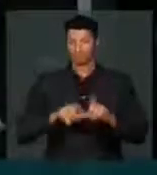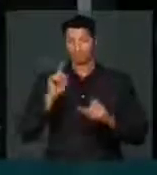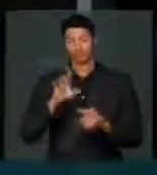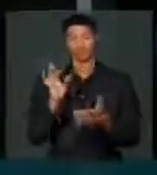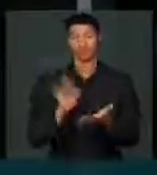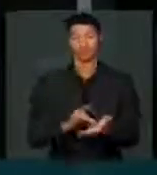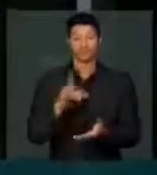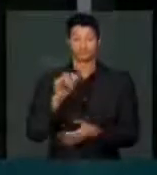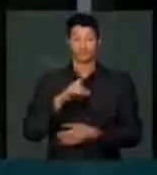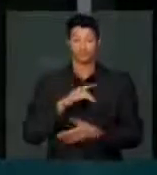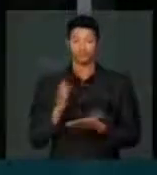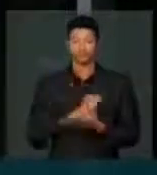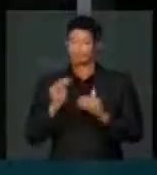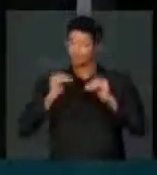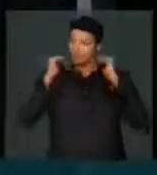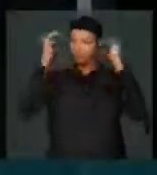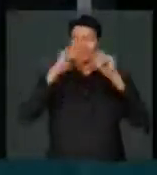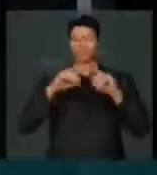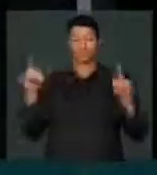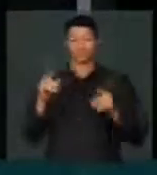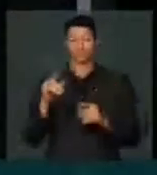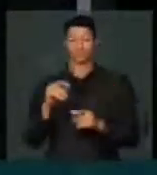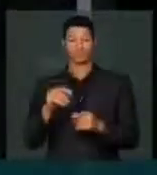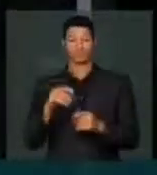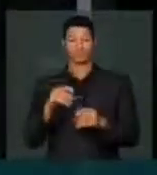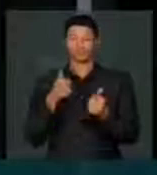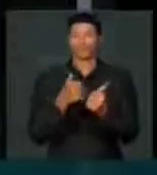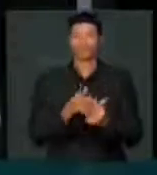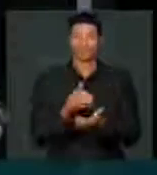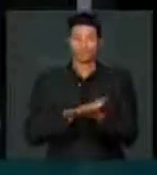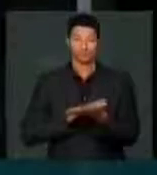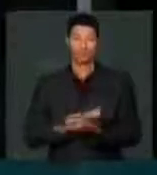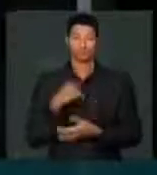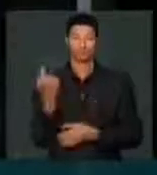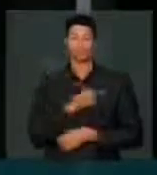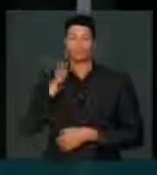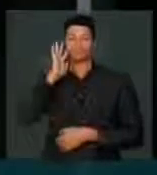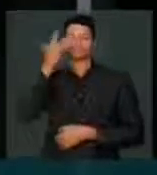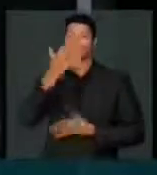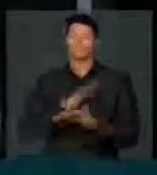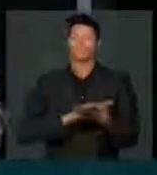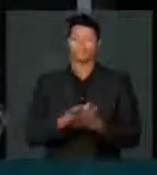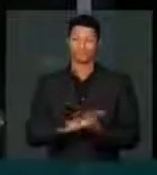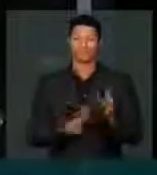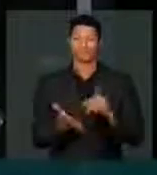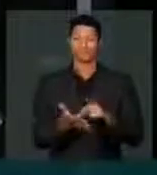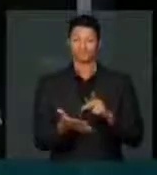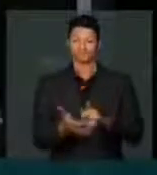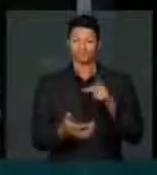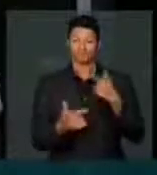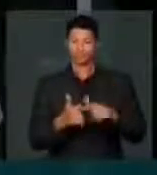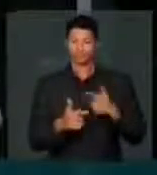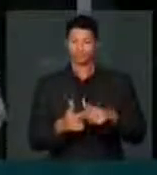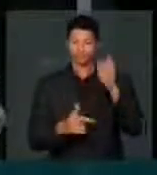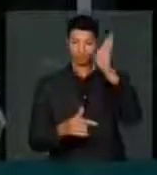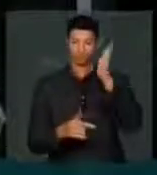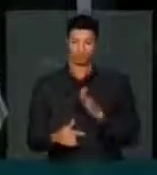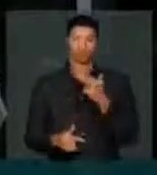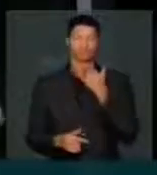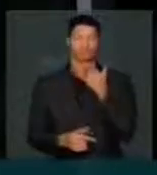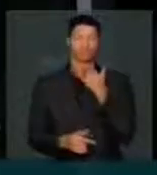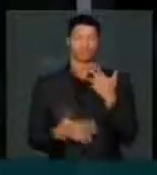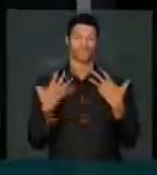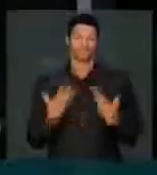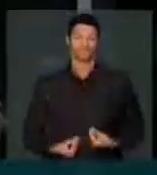É evidente que há algum avanço. Mas nem de perto nós temos a solução real para o problema. O Brasil não